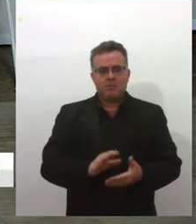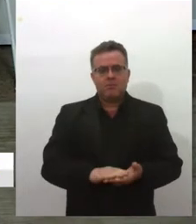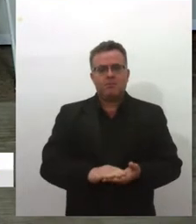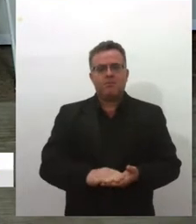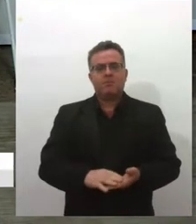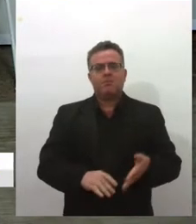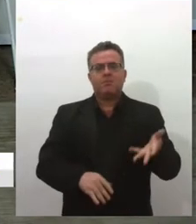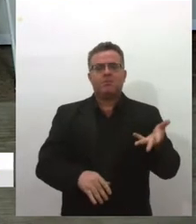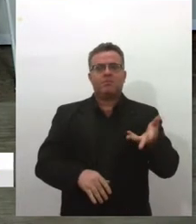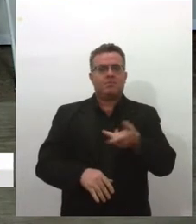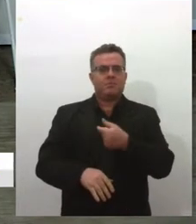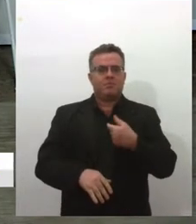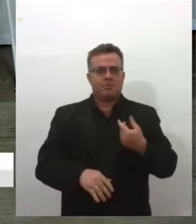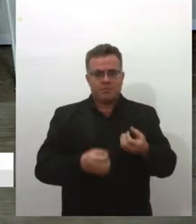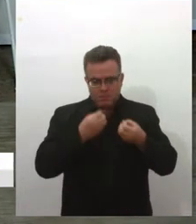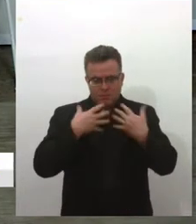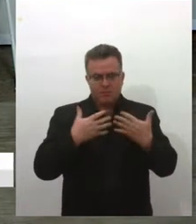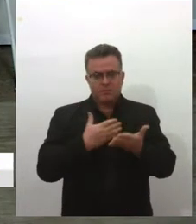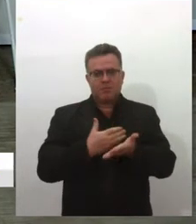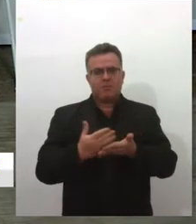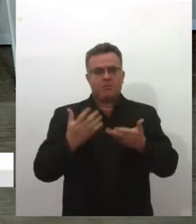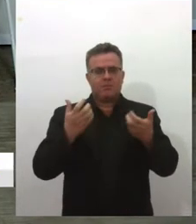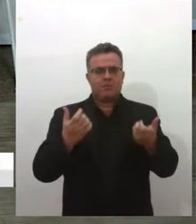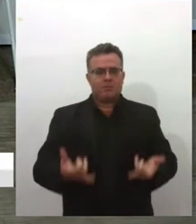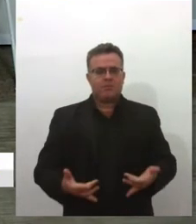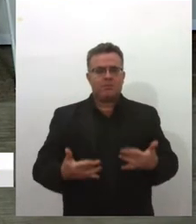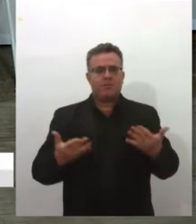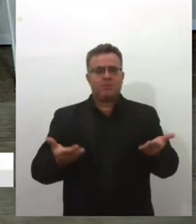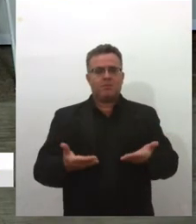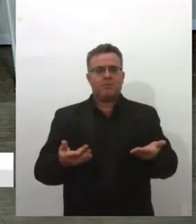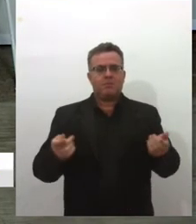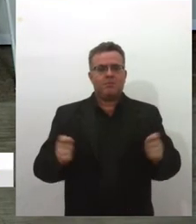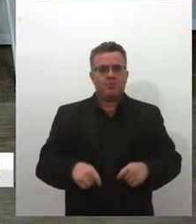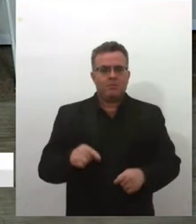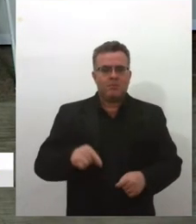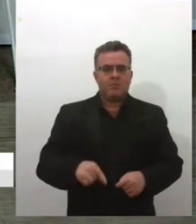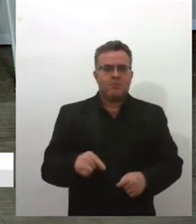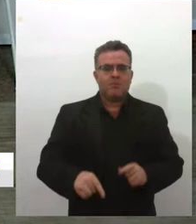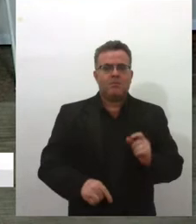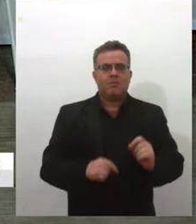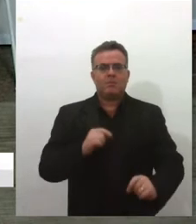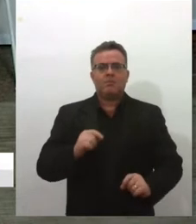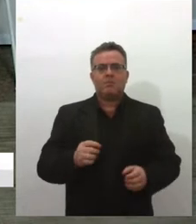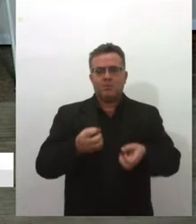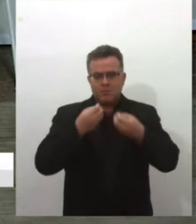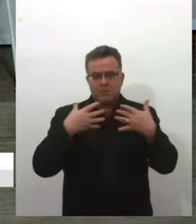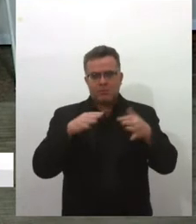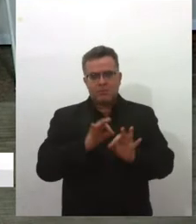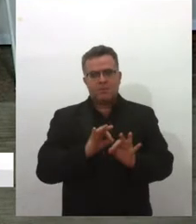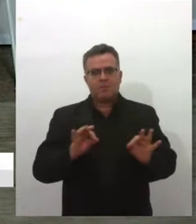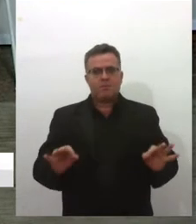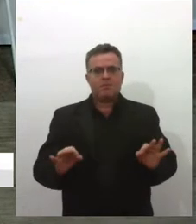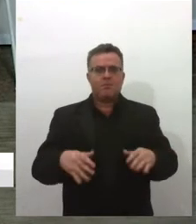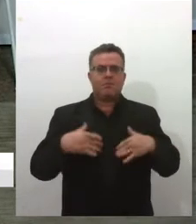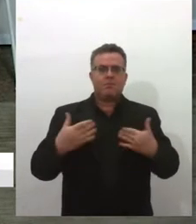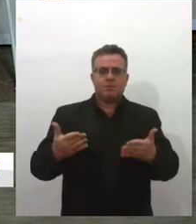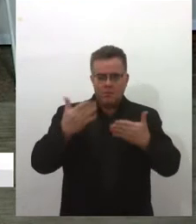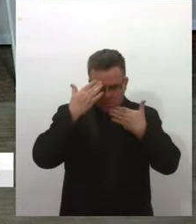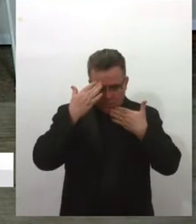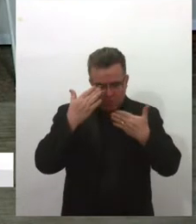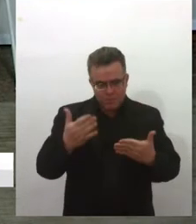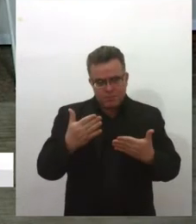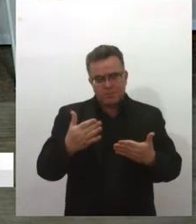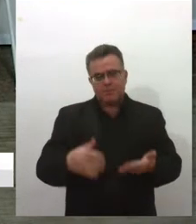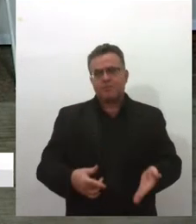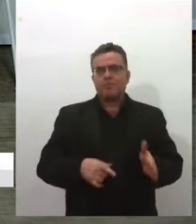Maravilha, que ótima introdução aqui você fez para a gente sobre a Marie Curie. Muito obrigada. E queria fazer uma outra